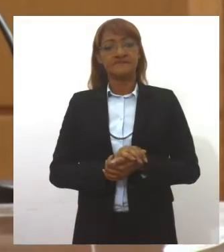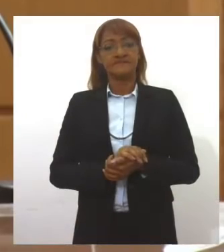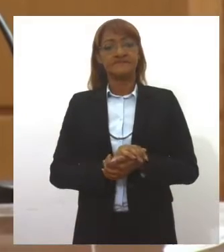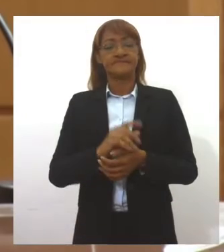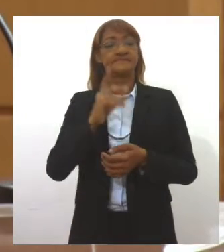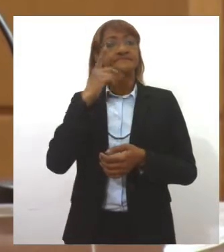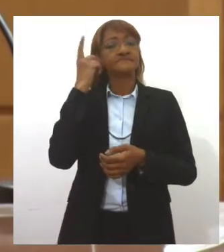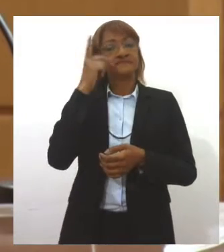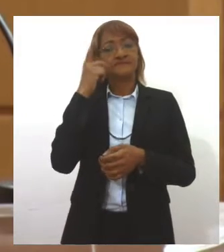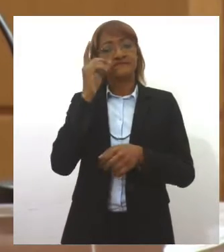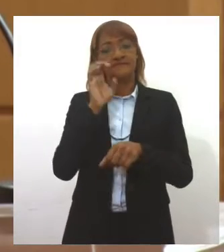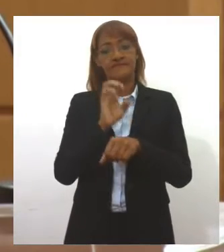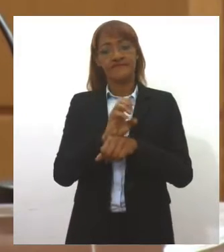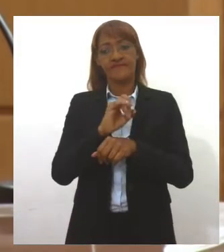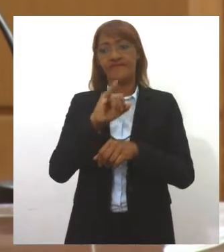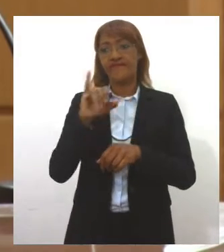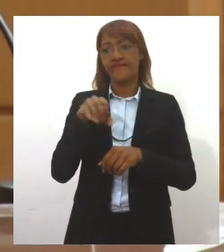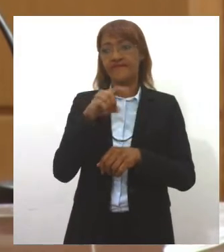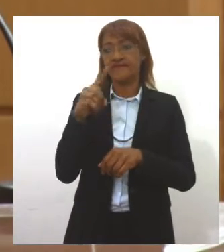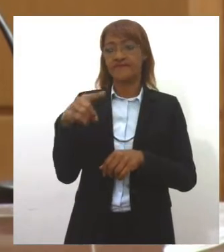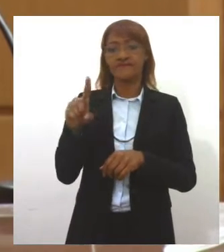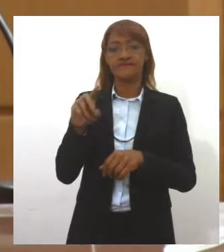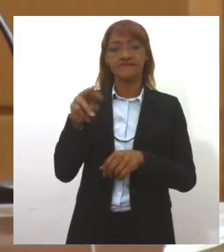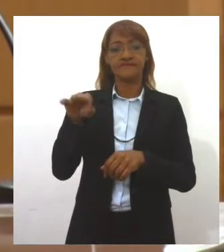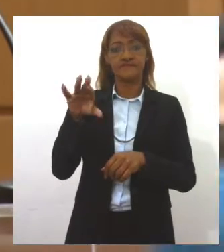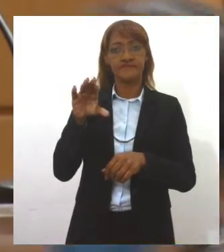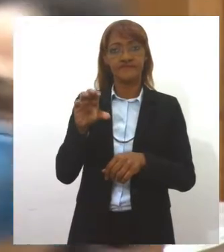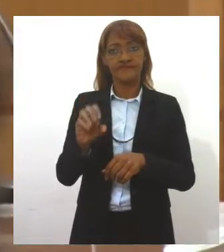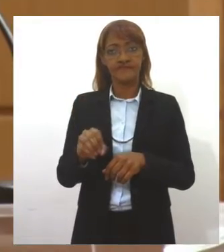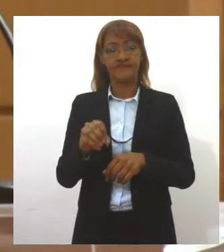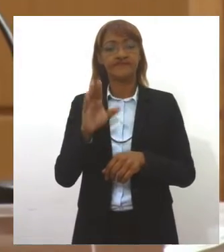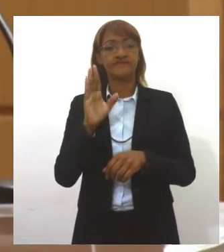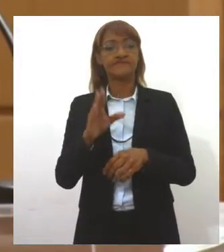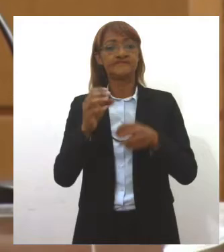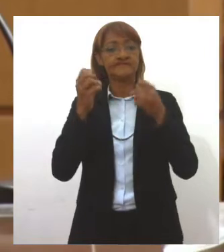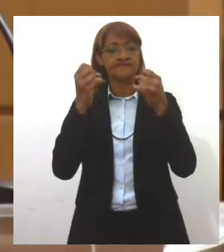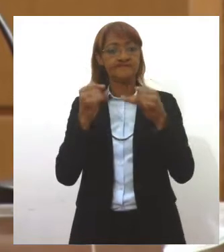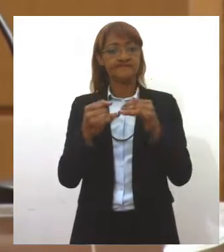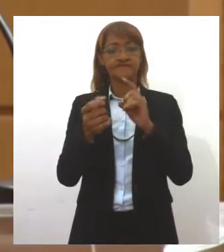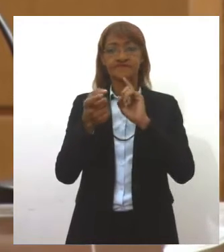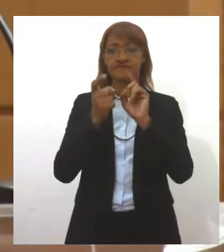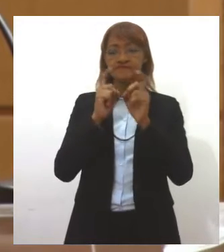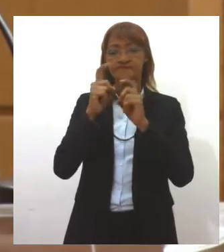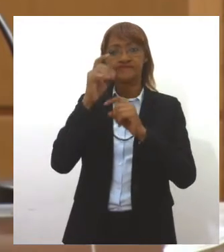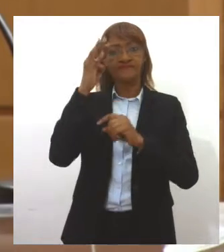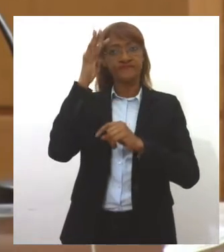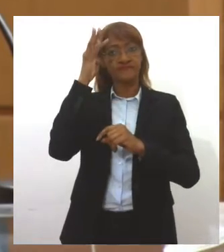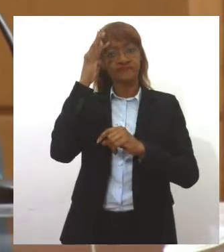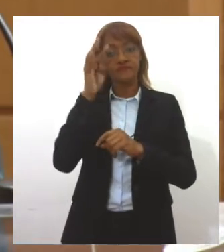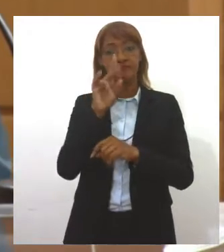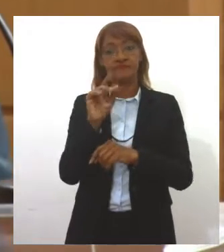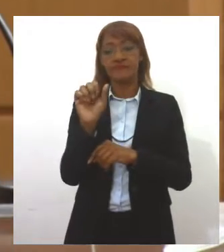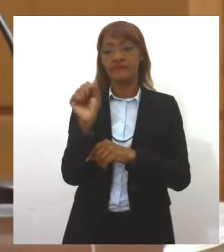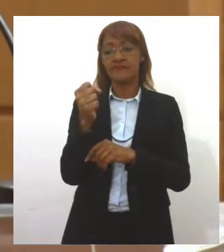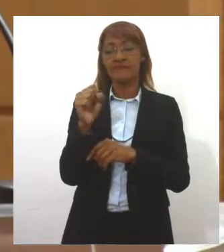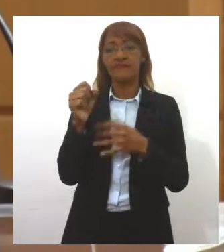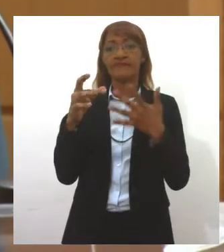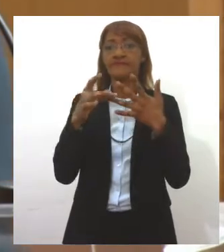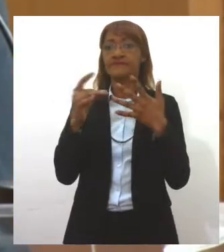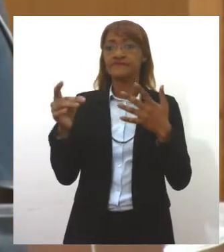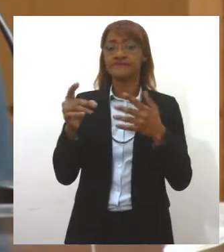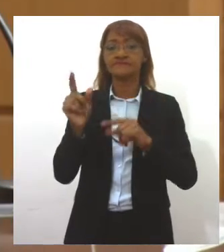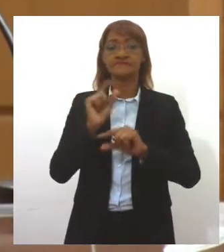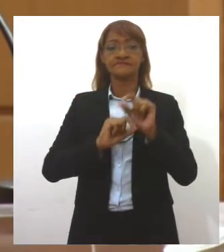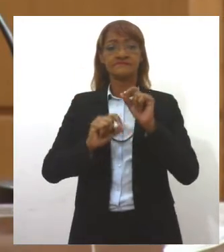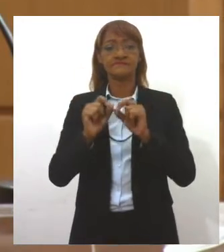deputado estadual João Marcelo, do PTC, iniciou os pronunciamentos da sessão desta quarta-feira, dia 8, destacando a situação